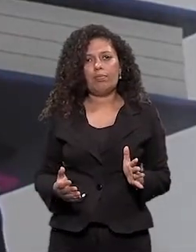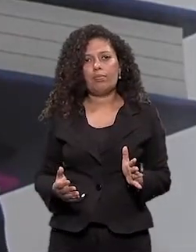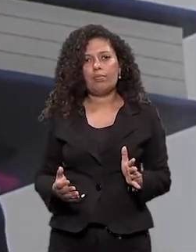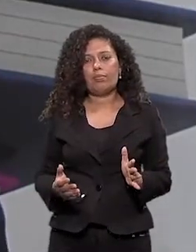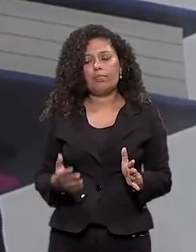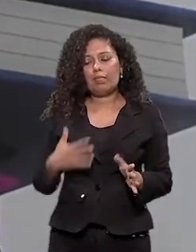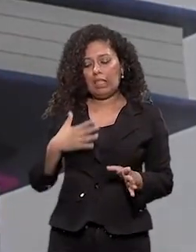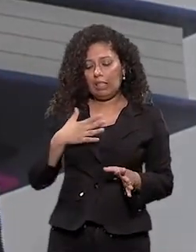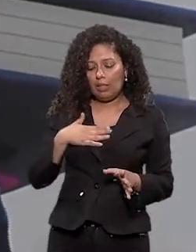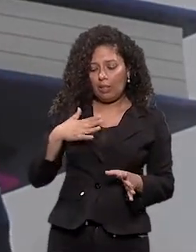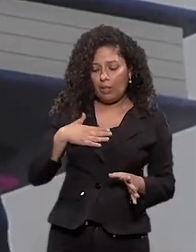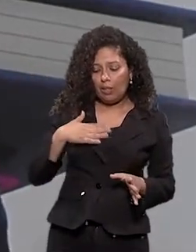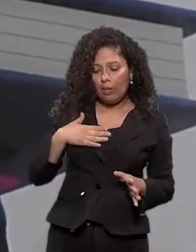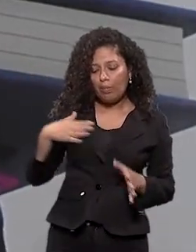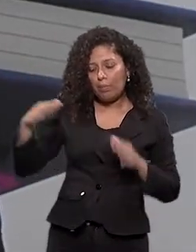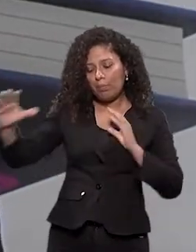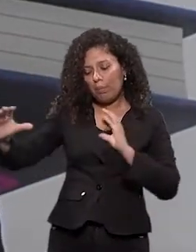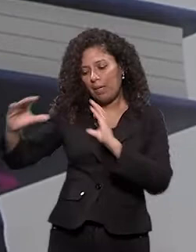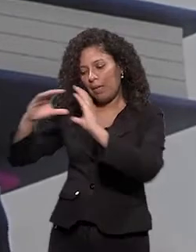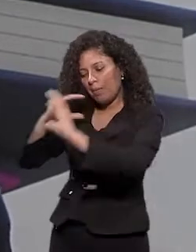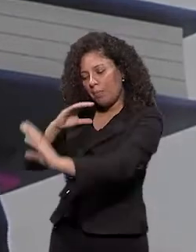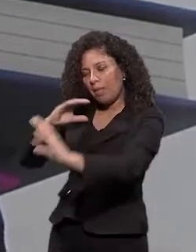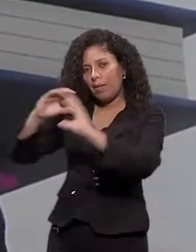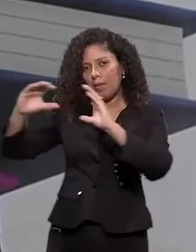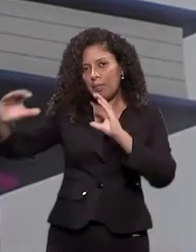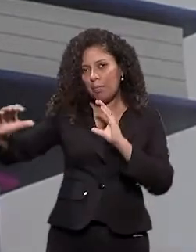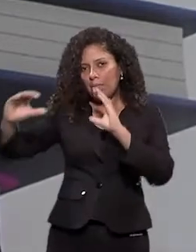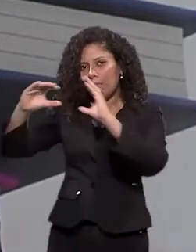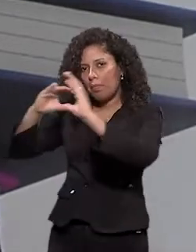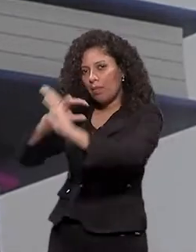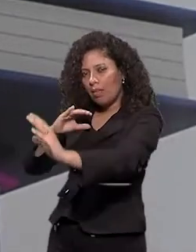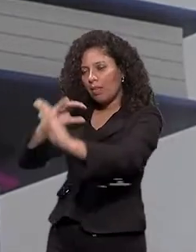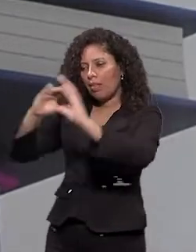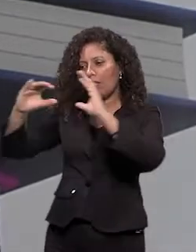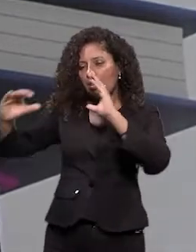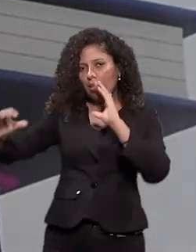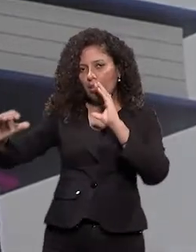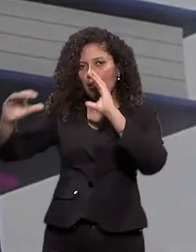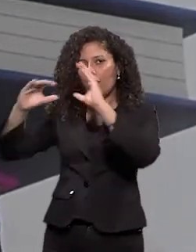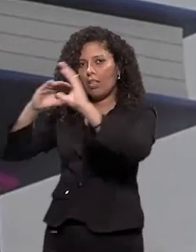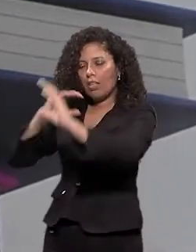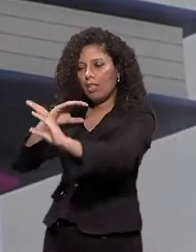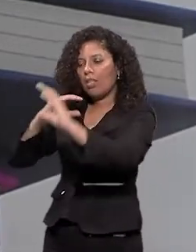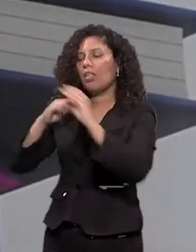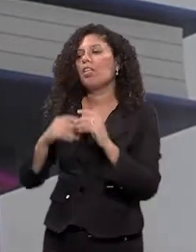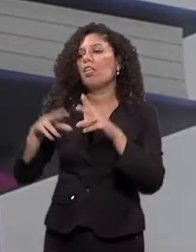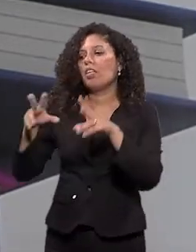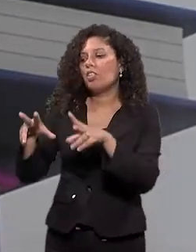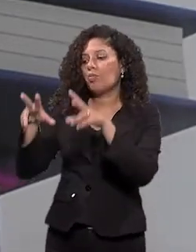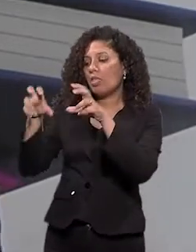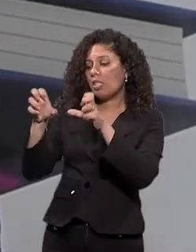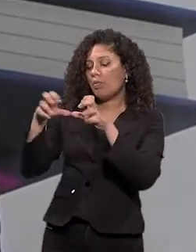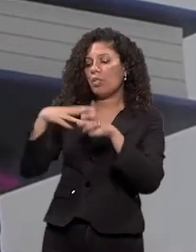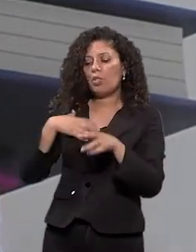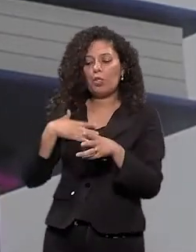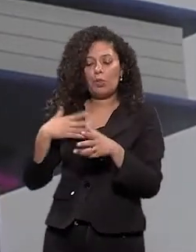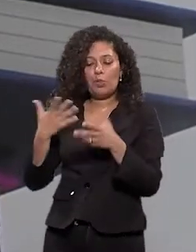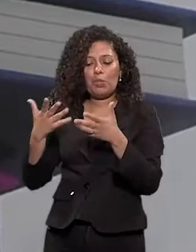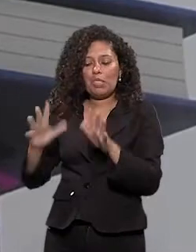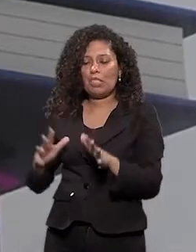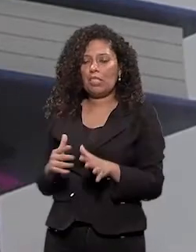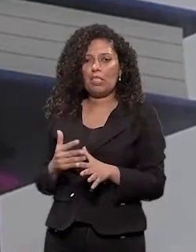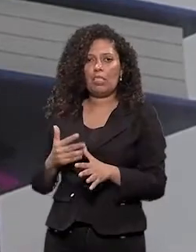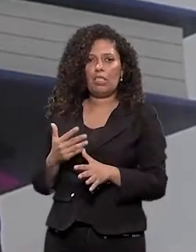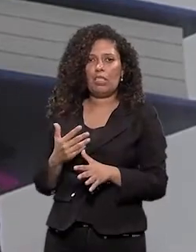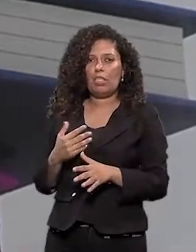E foi um trabalho de muita conversa deles. Estar ali no trabalho, eles perceberem que eu era um cara legal quando estava ali para atrapalhar. Eu lembro muito que eu tive